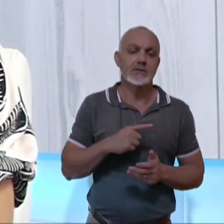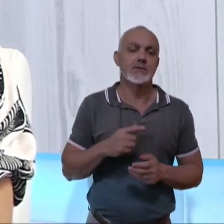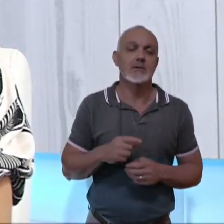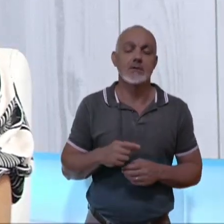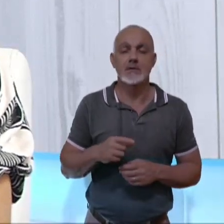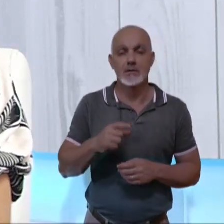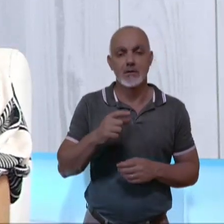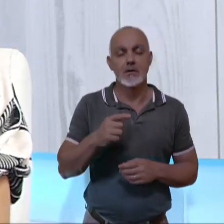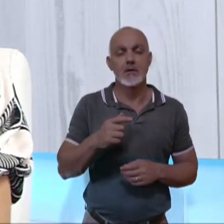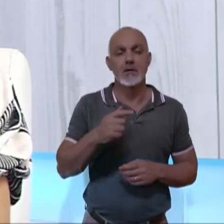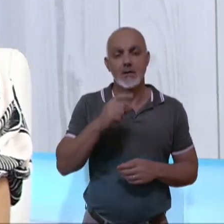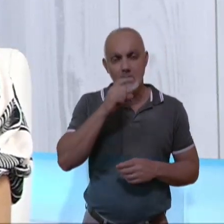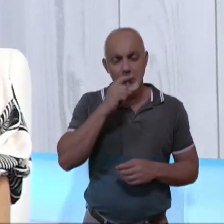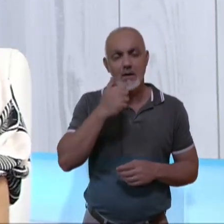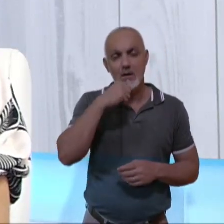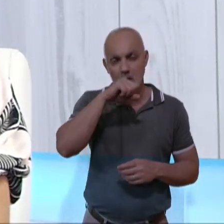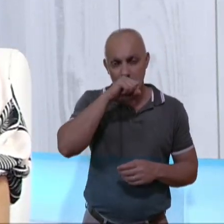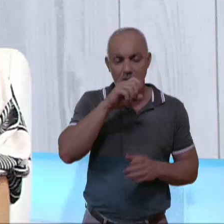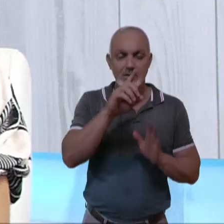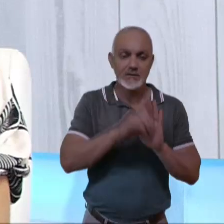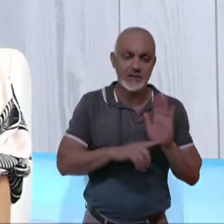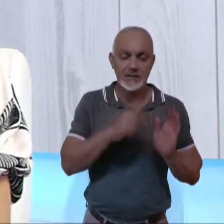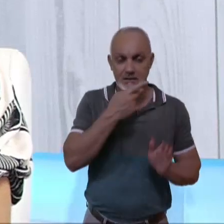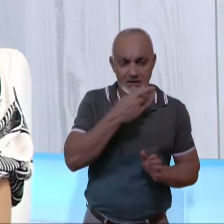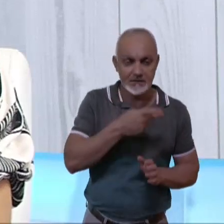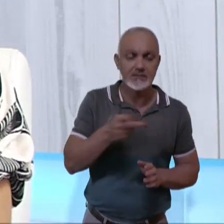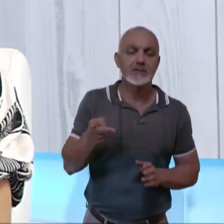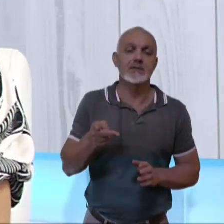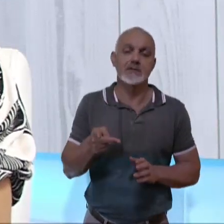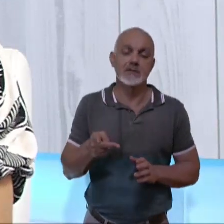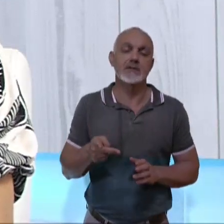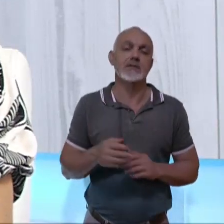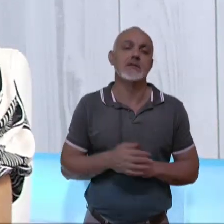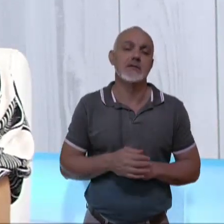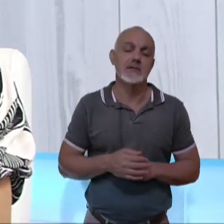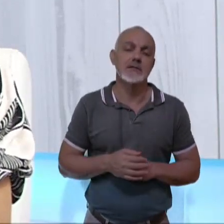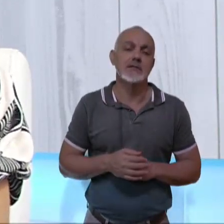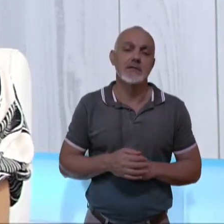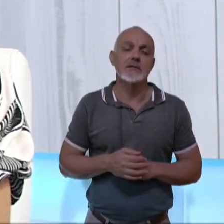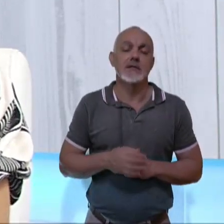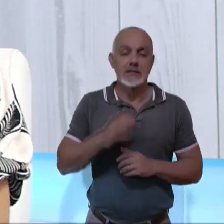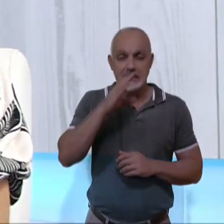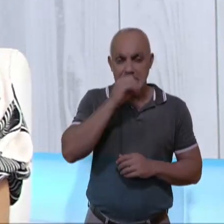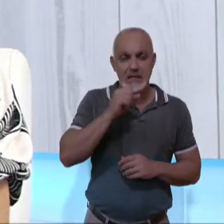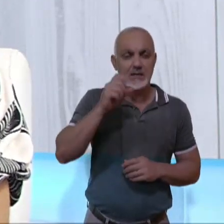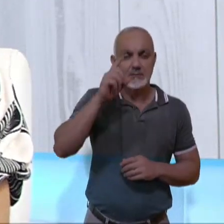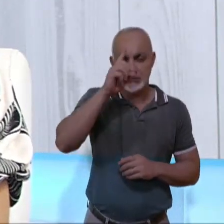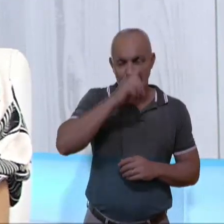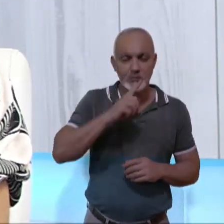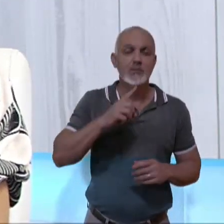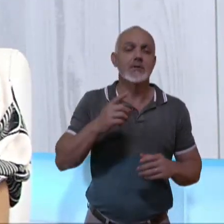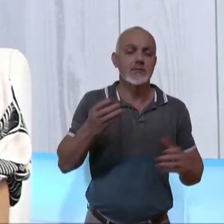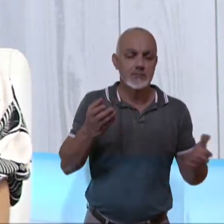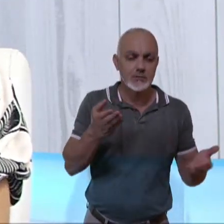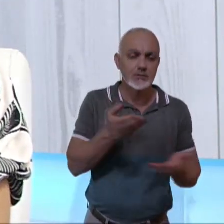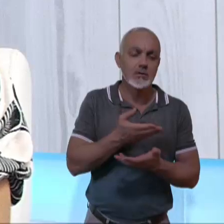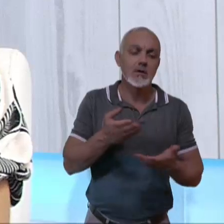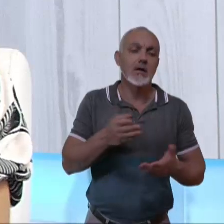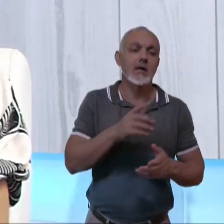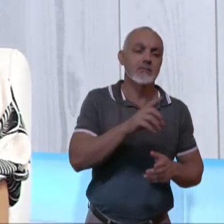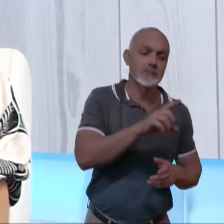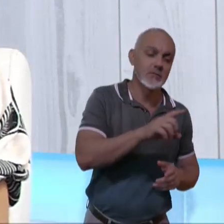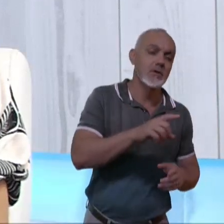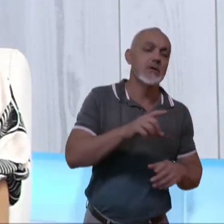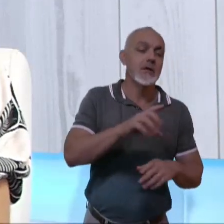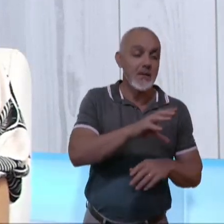E o pai ou a mãe que tivesse o direito da visita, fixava final de semana alternado para ele retirar a criança